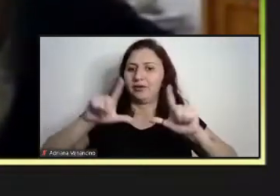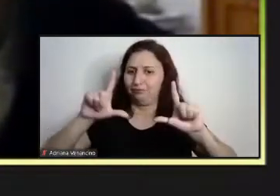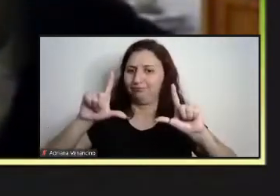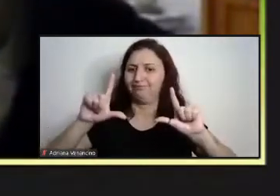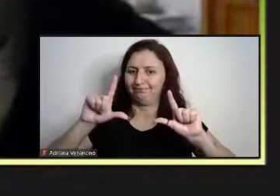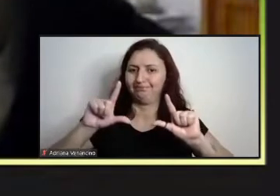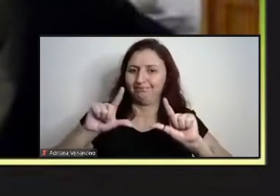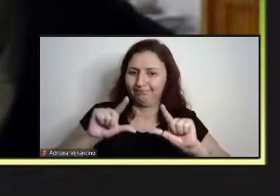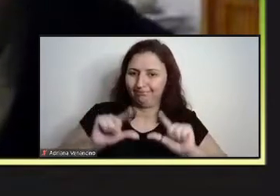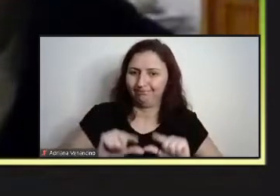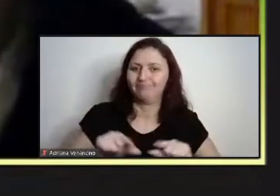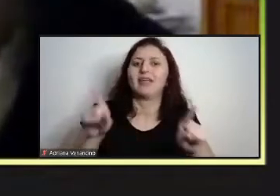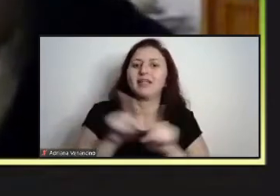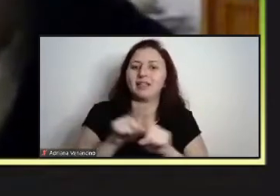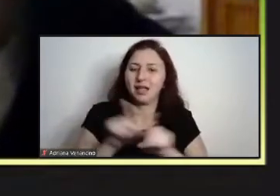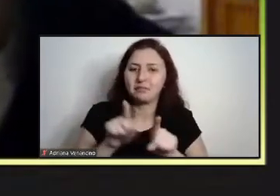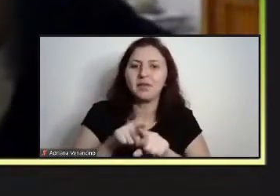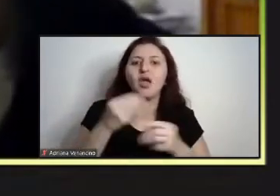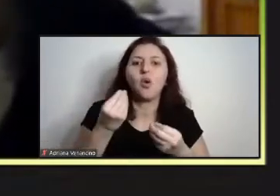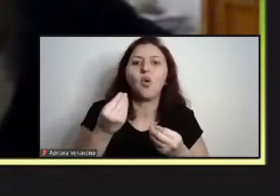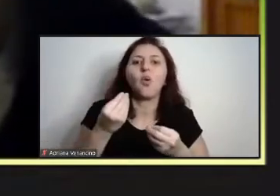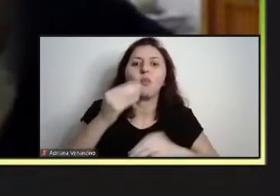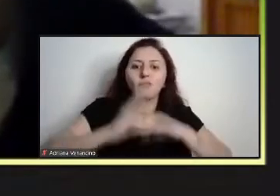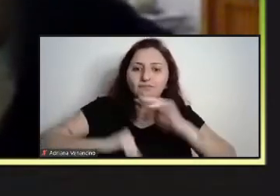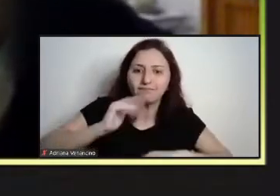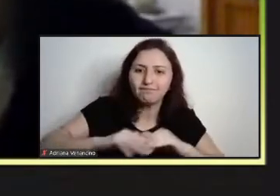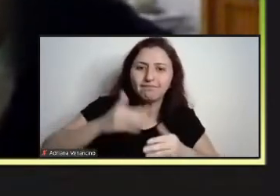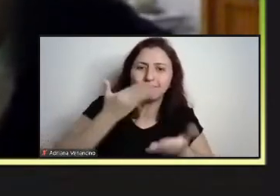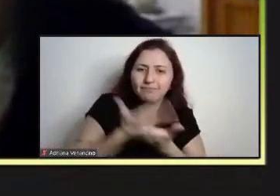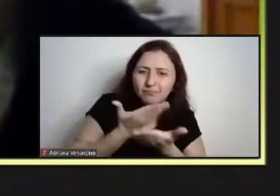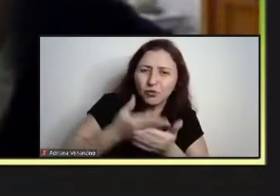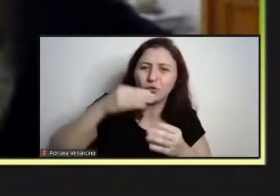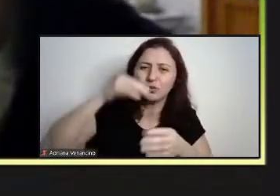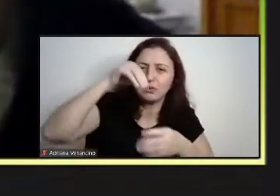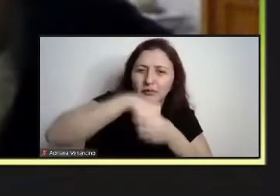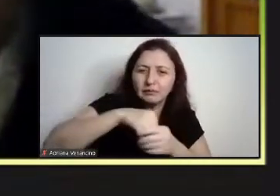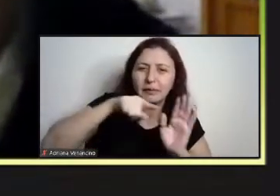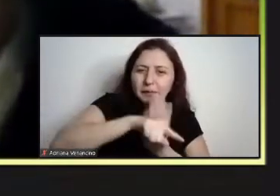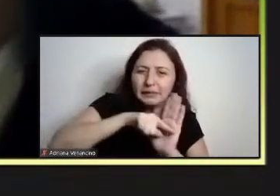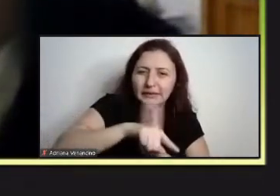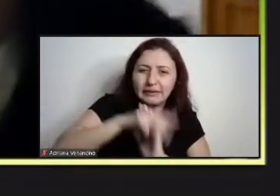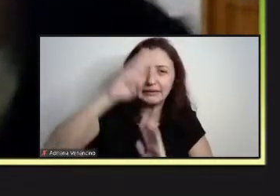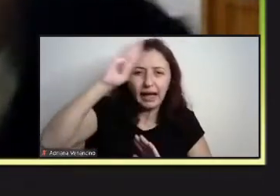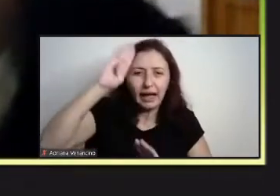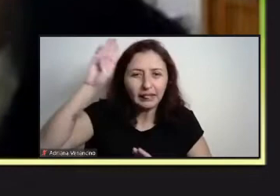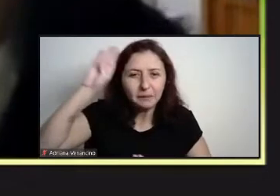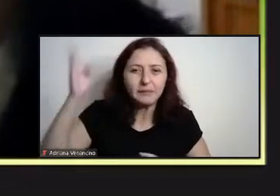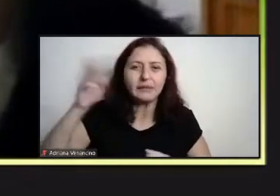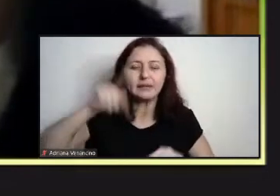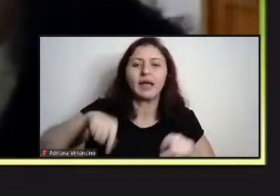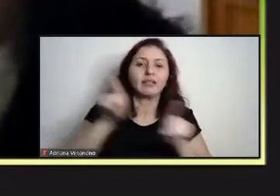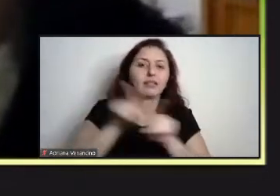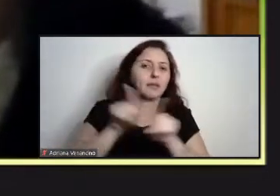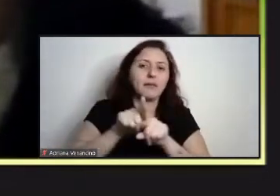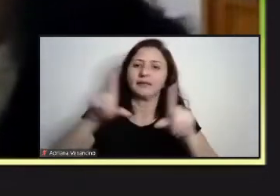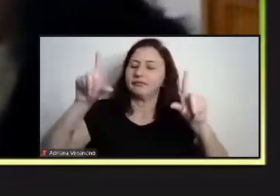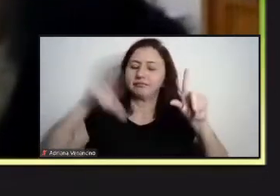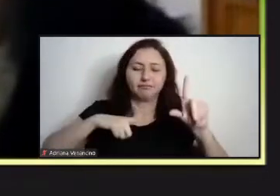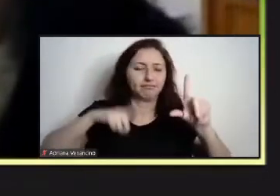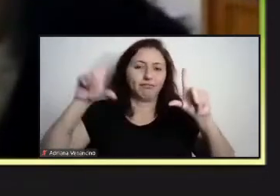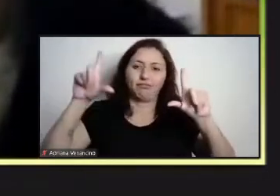despencou entre as mulheres nesses últimos quatro, cinco meses. E eu vejo, por mim,